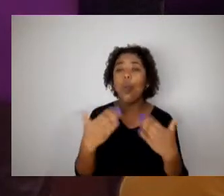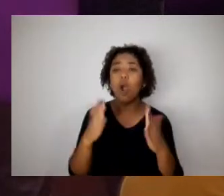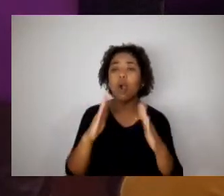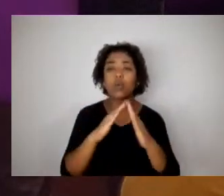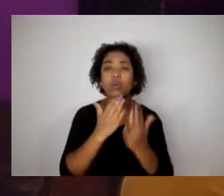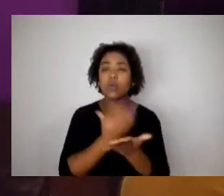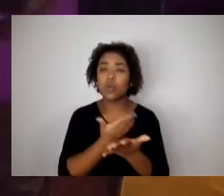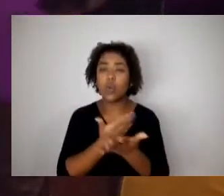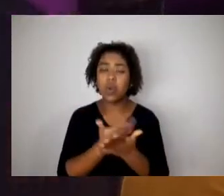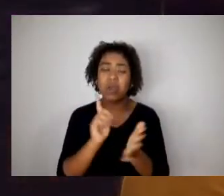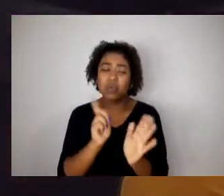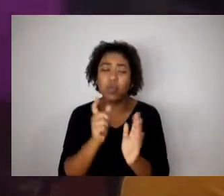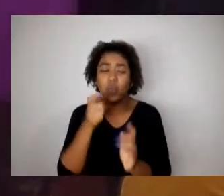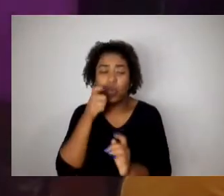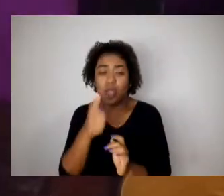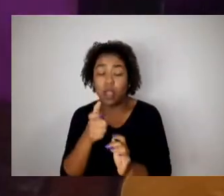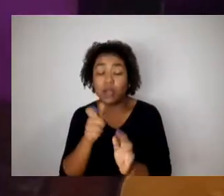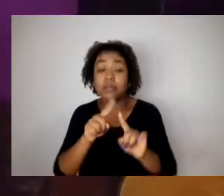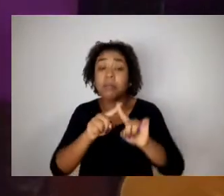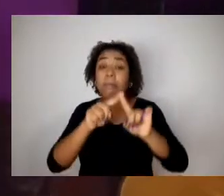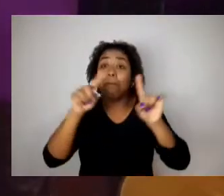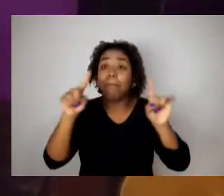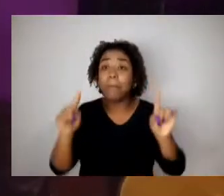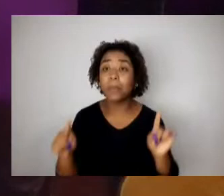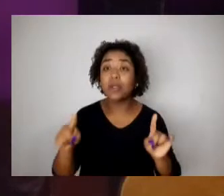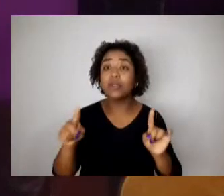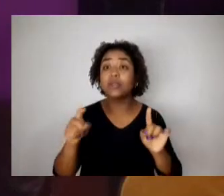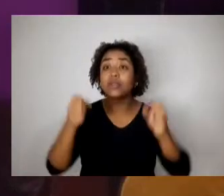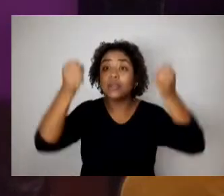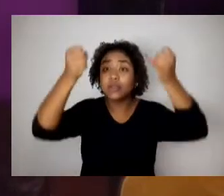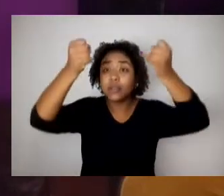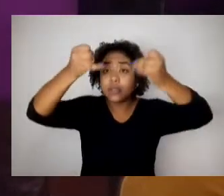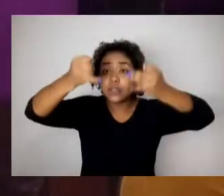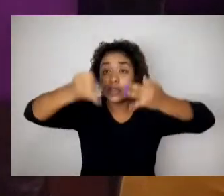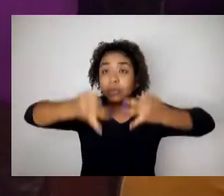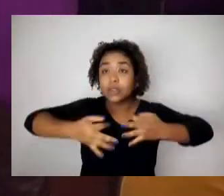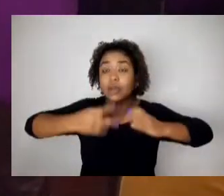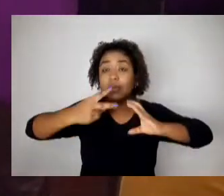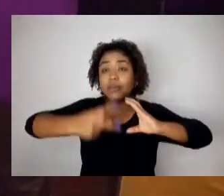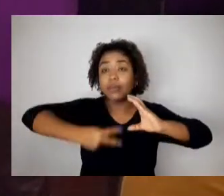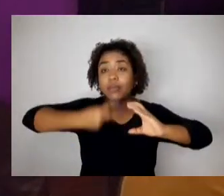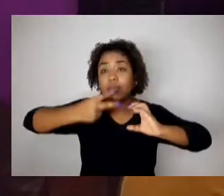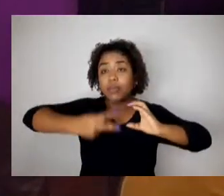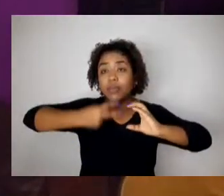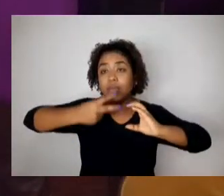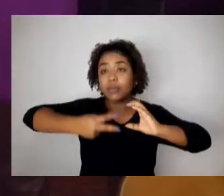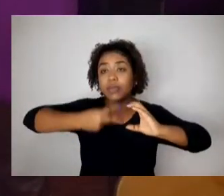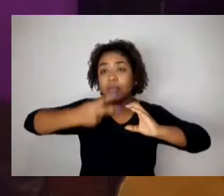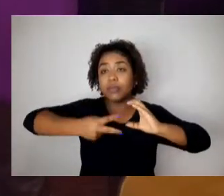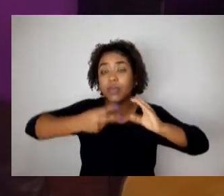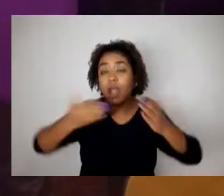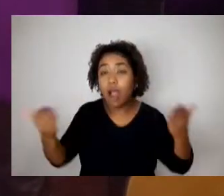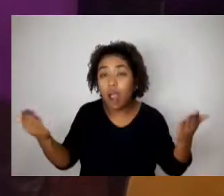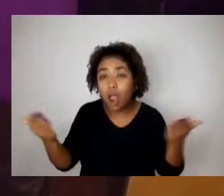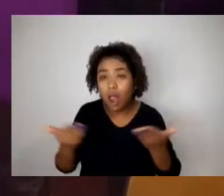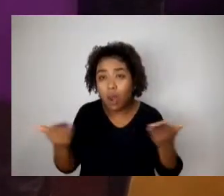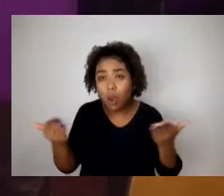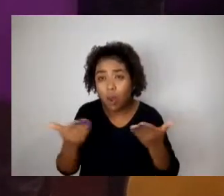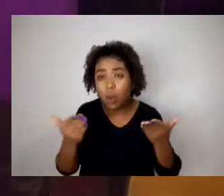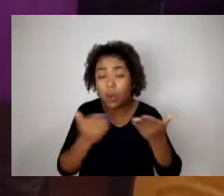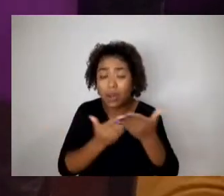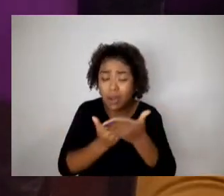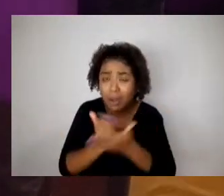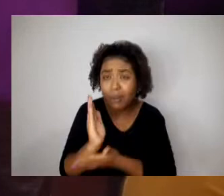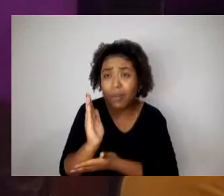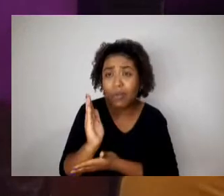que a casa, a Câmara de Juiz de Fora, acaba de aprovar um projeto que vai trazer